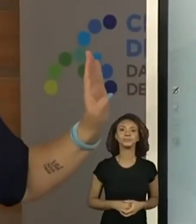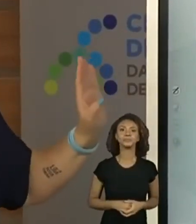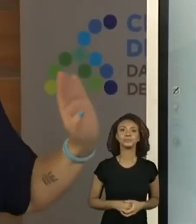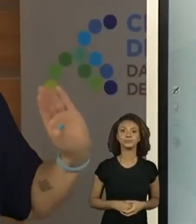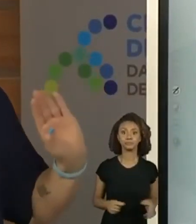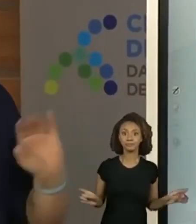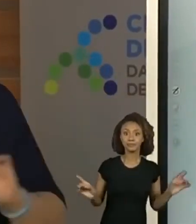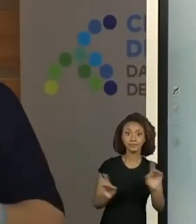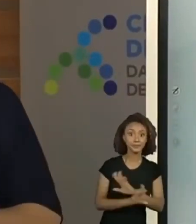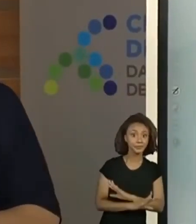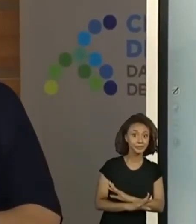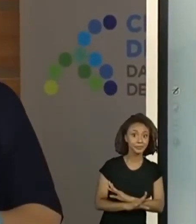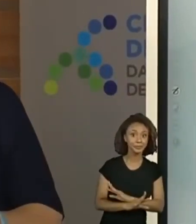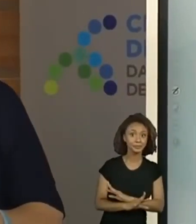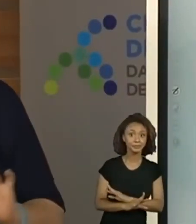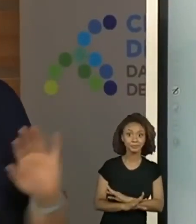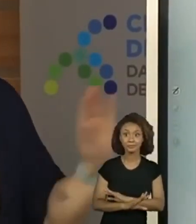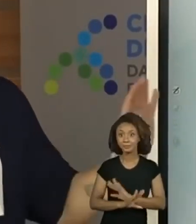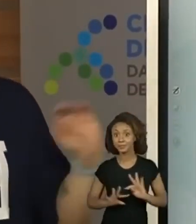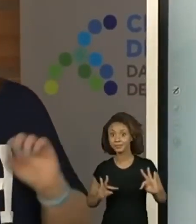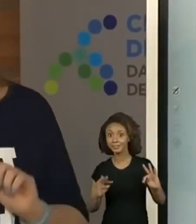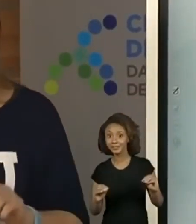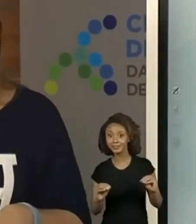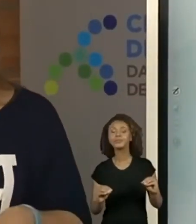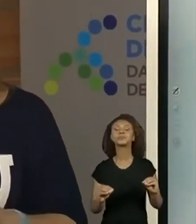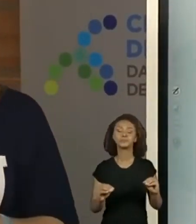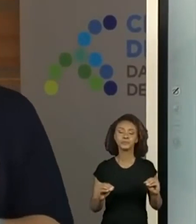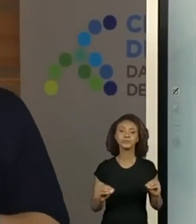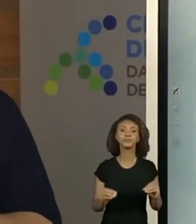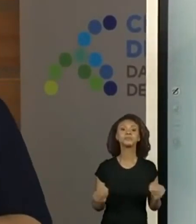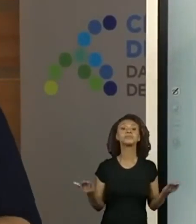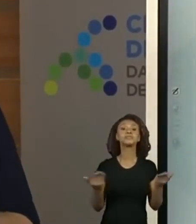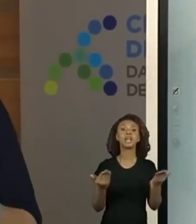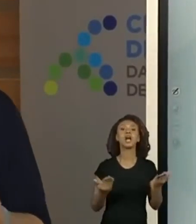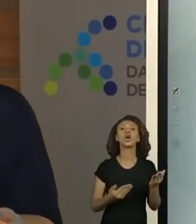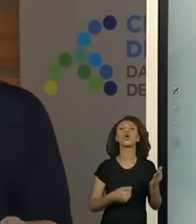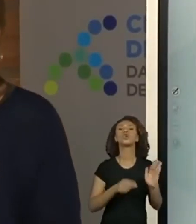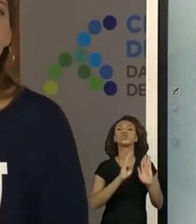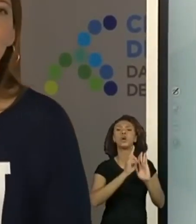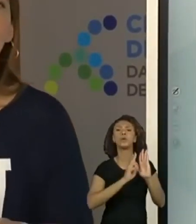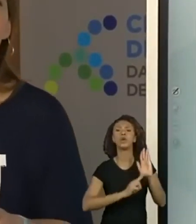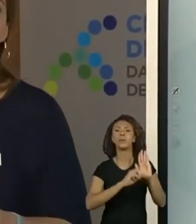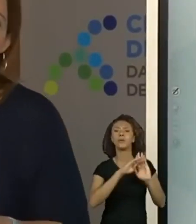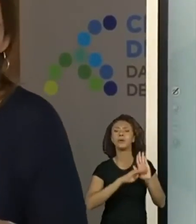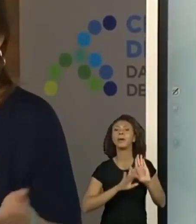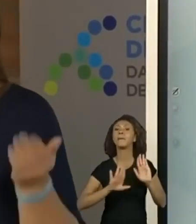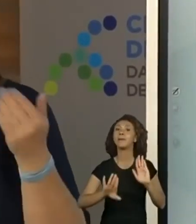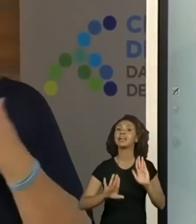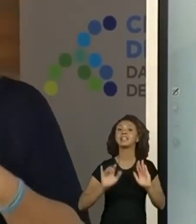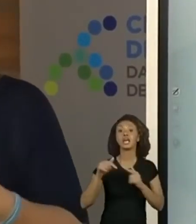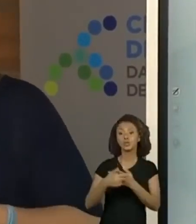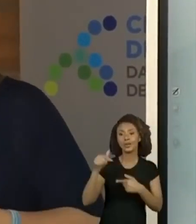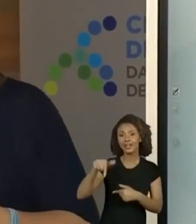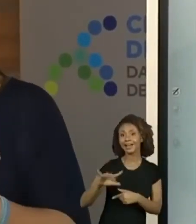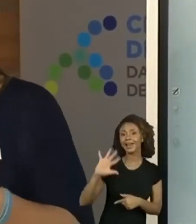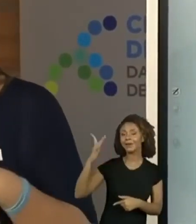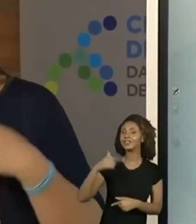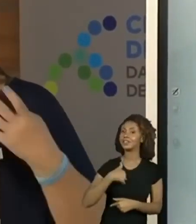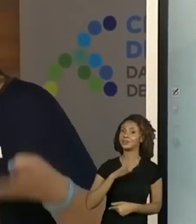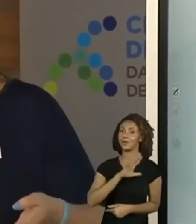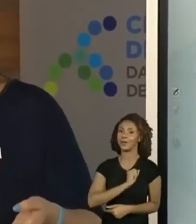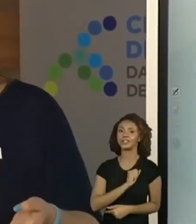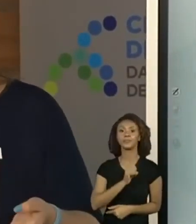E, preparados? Preparados? A gente vai ter o momento da lista, mas aí a gente valoriza muito o que acontece. Ah,